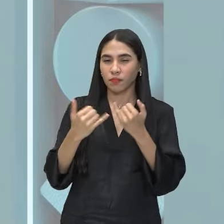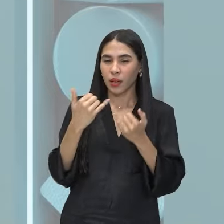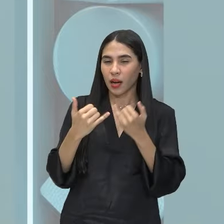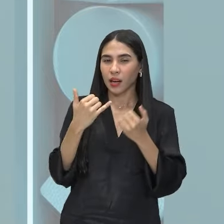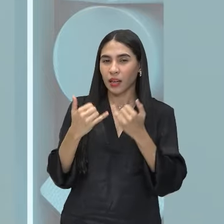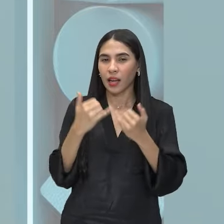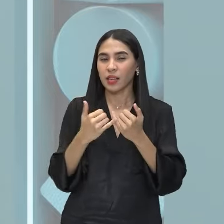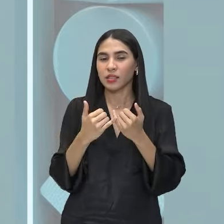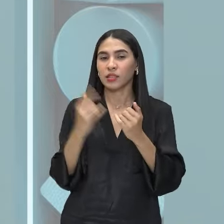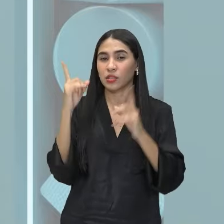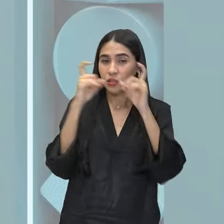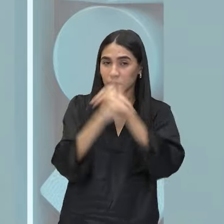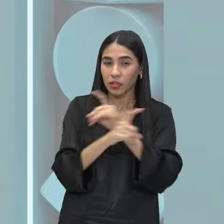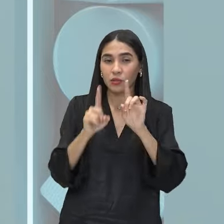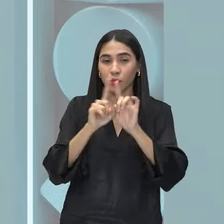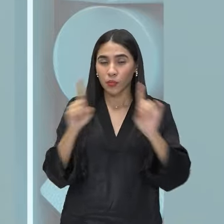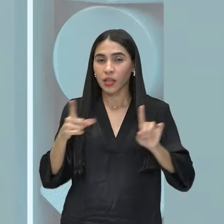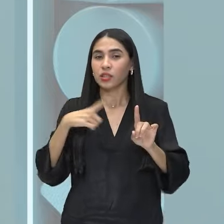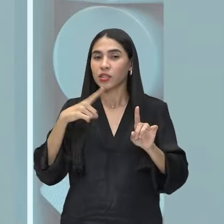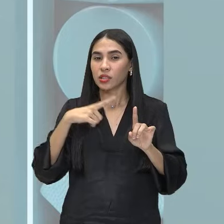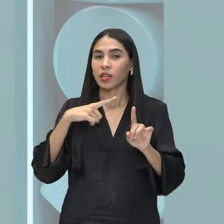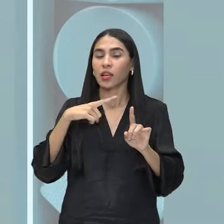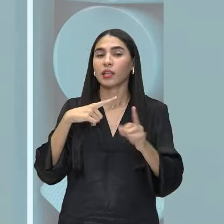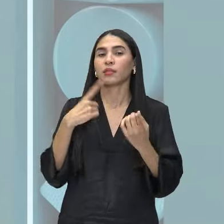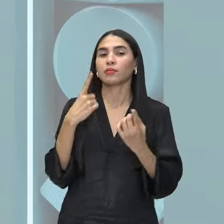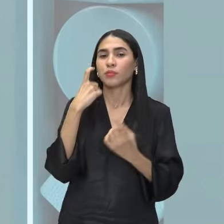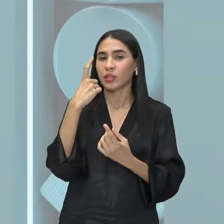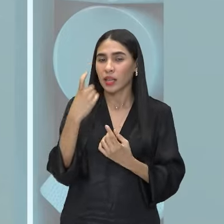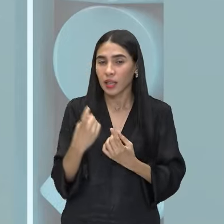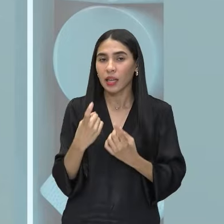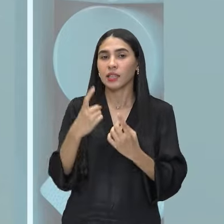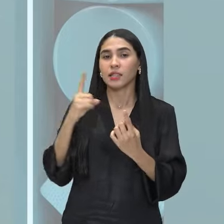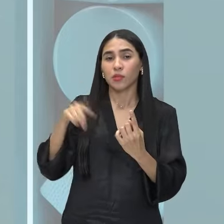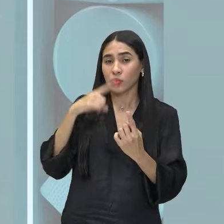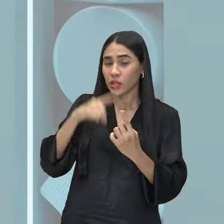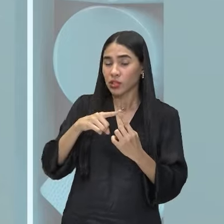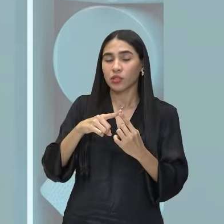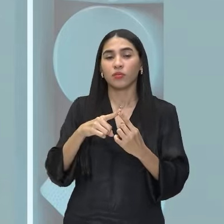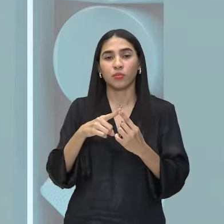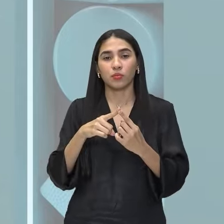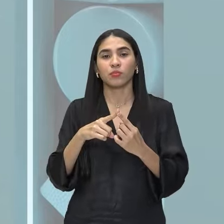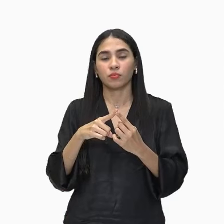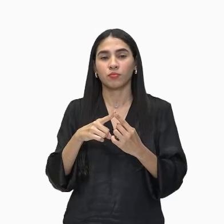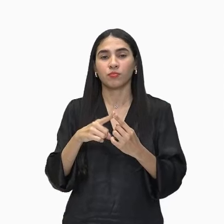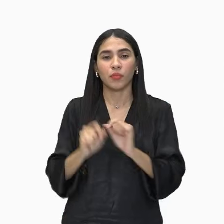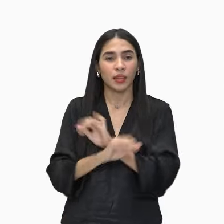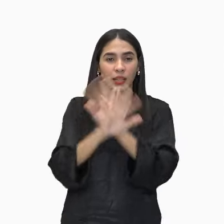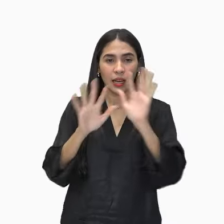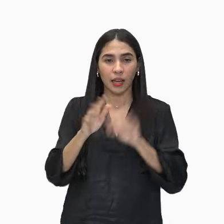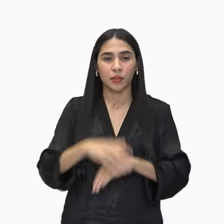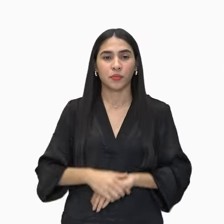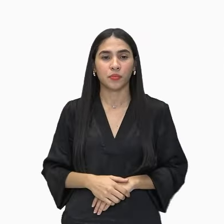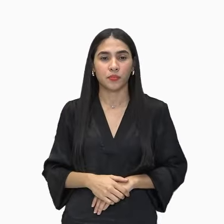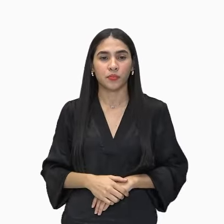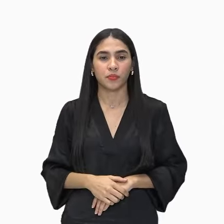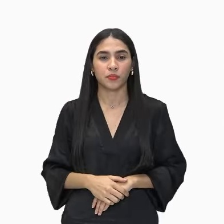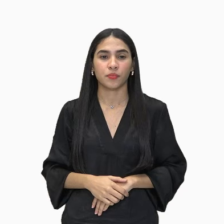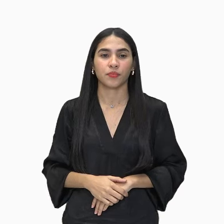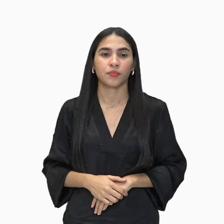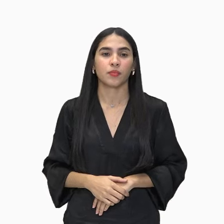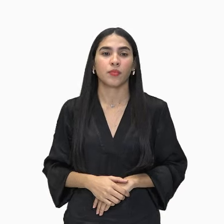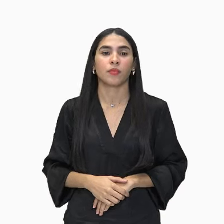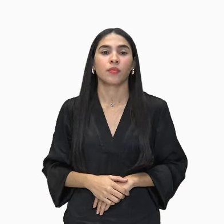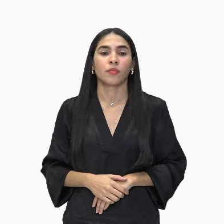na verdade tem razões de ser, ok? Seguindo adiante, ainda falando um pouco e lendo um pouco da história com